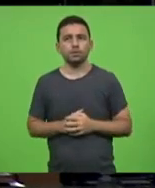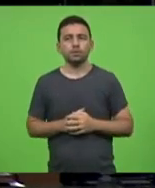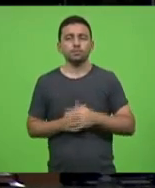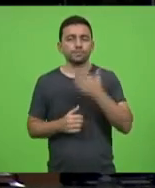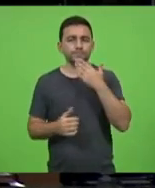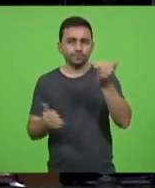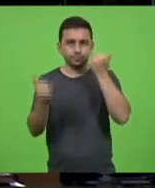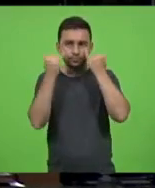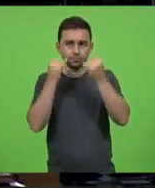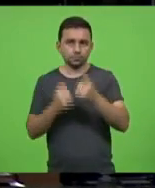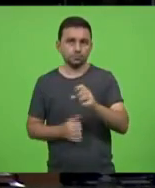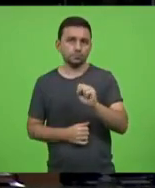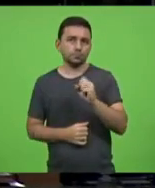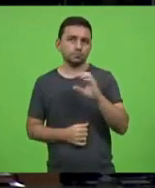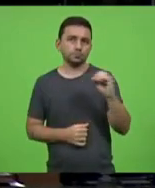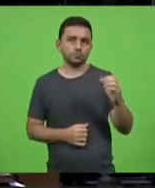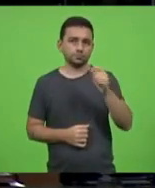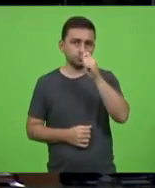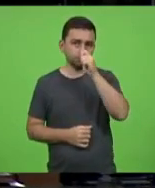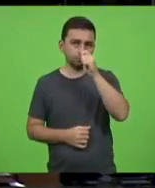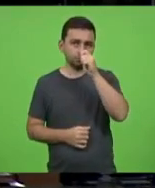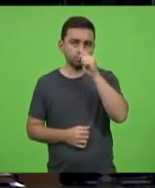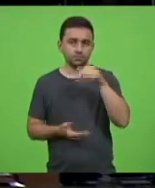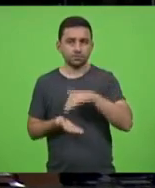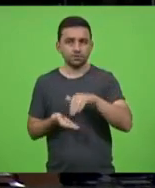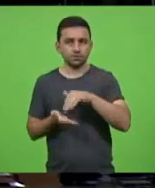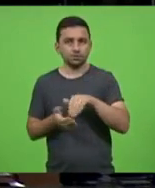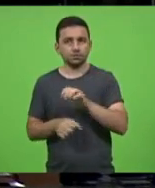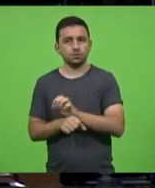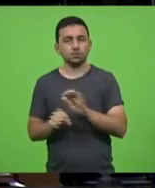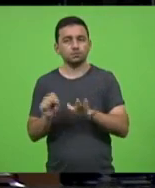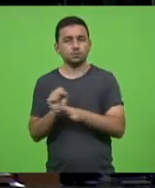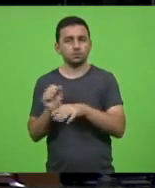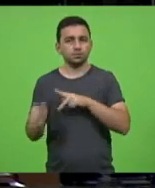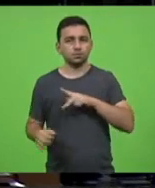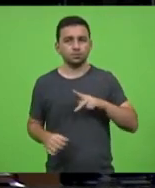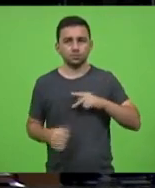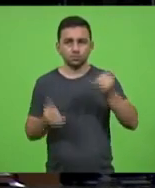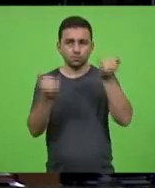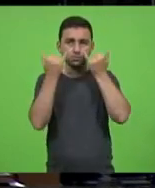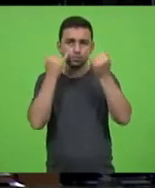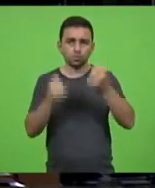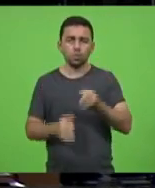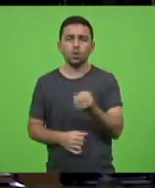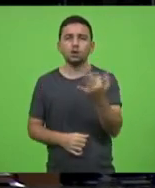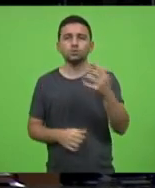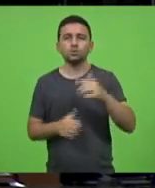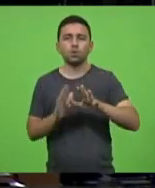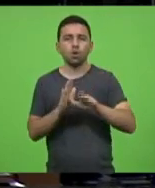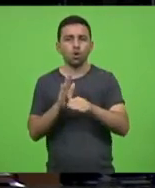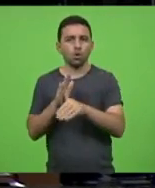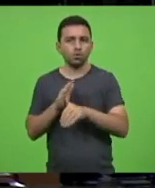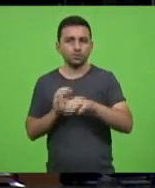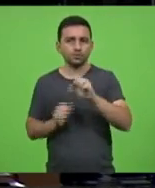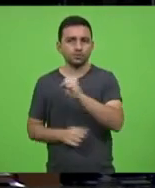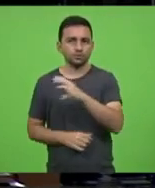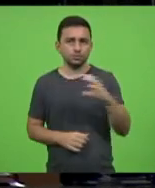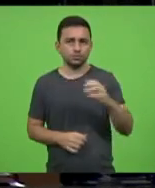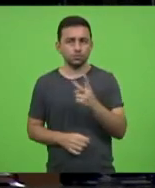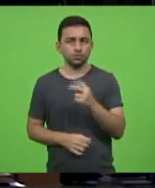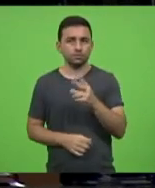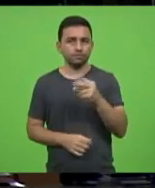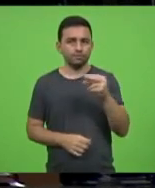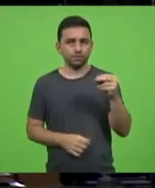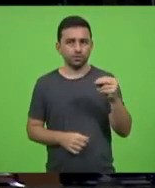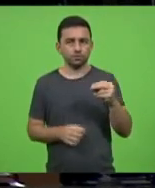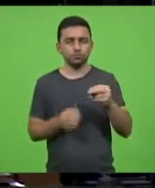informação 180 deputado João Amin solicitando ao secretário de Estado de Segurança Pública informações acerca do número de roubos no estado de Santa Catarina em 2020 e nos